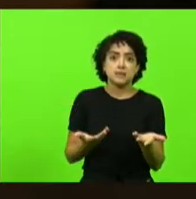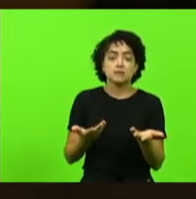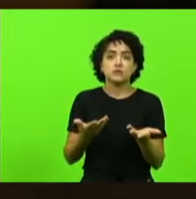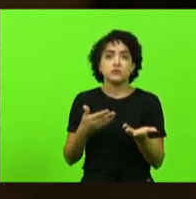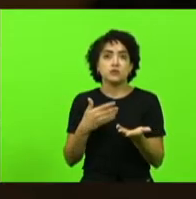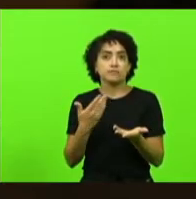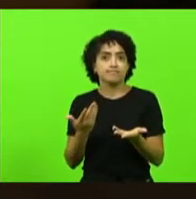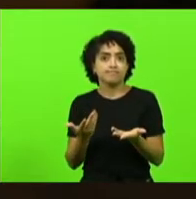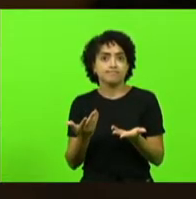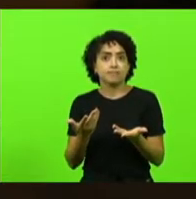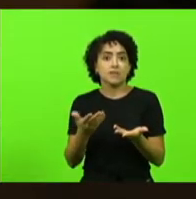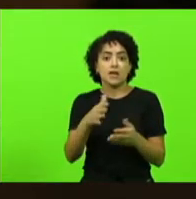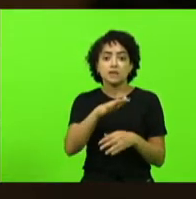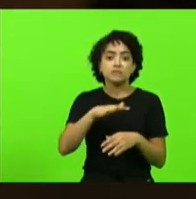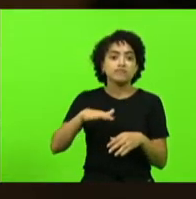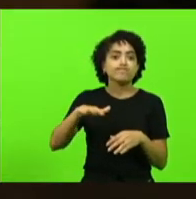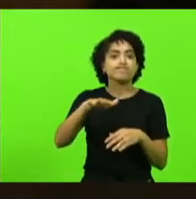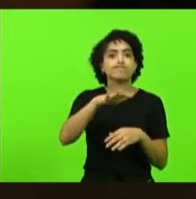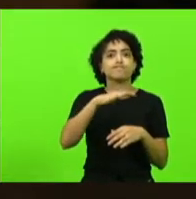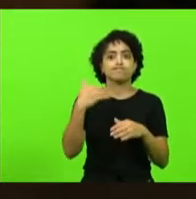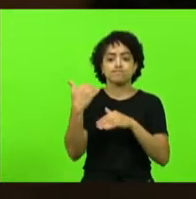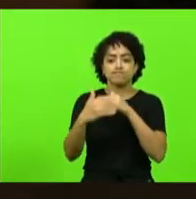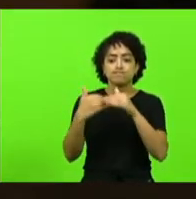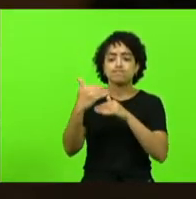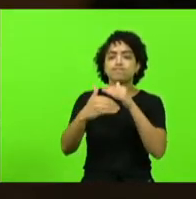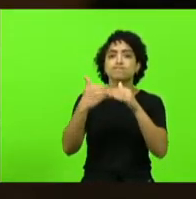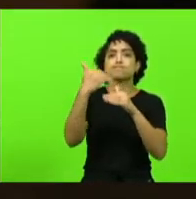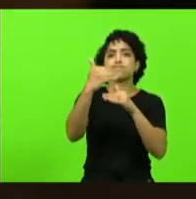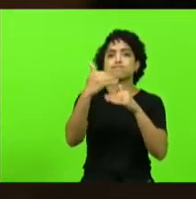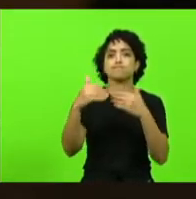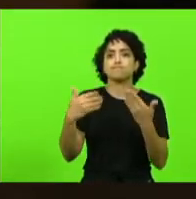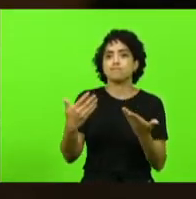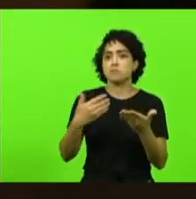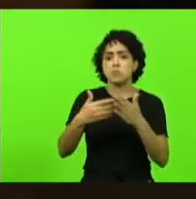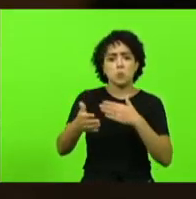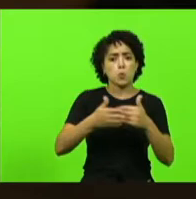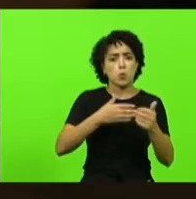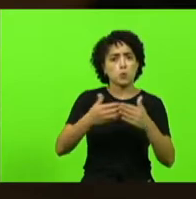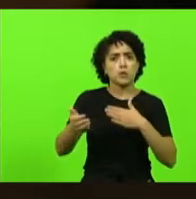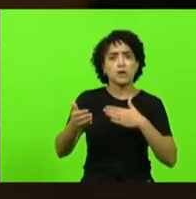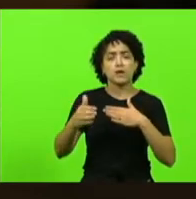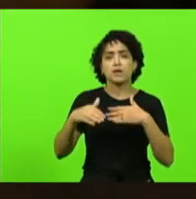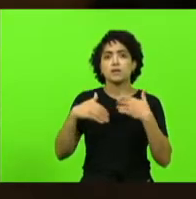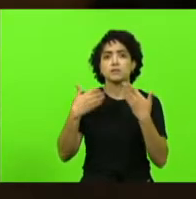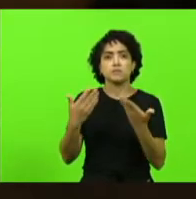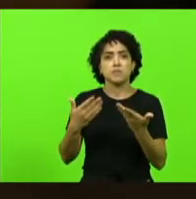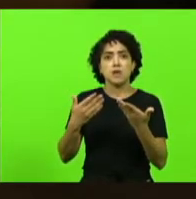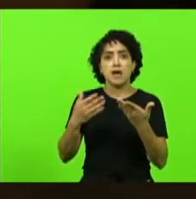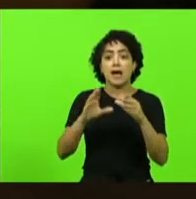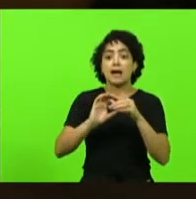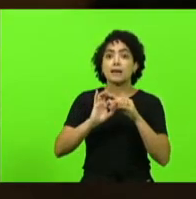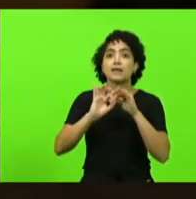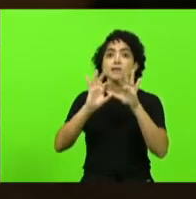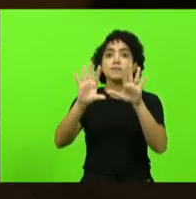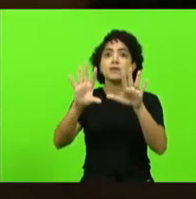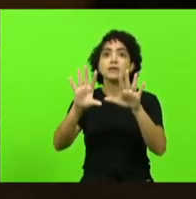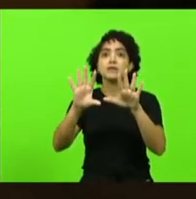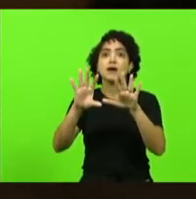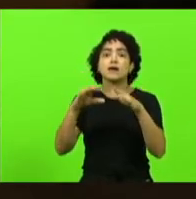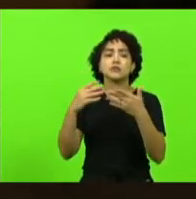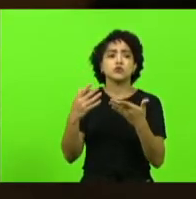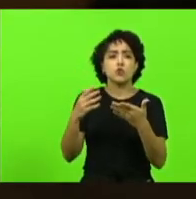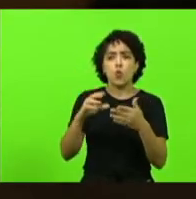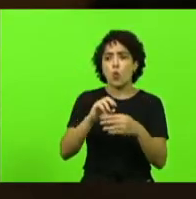dimensão em que esse avanço se manifestar em qualquer dimensão onde a liberdade sofrer uma agressão em